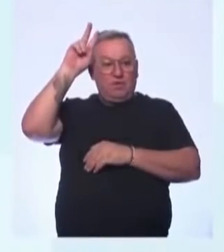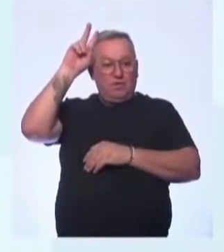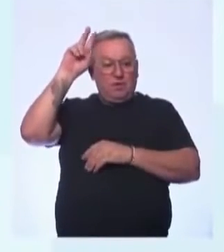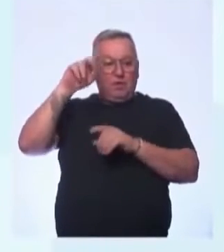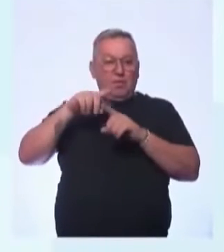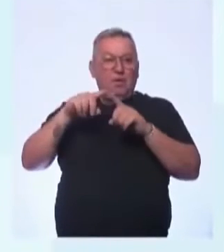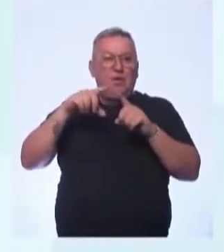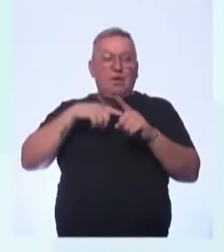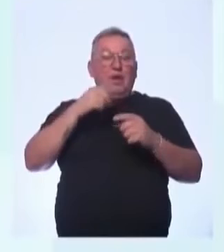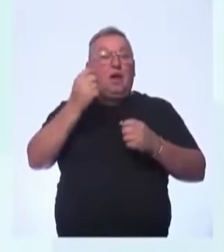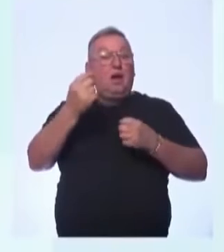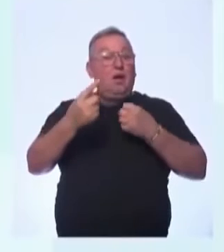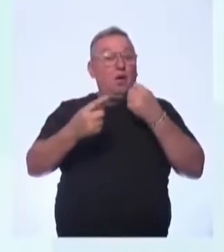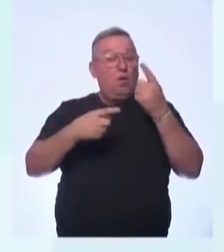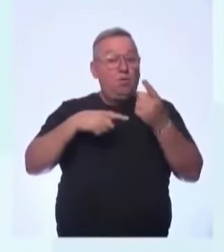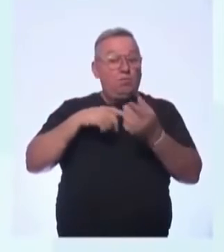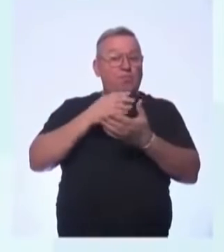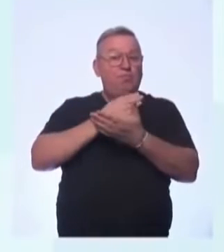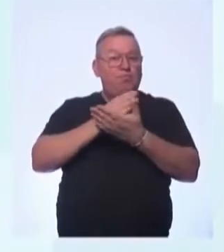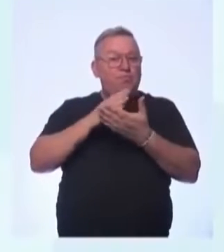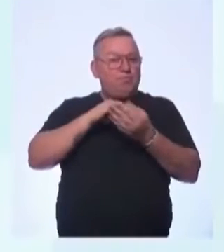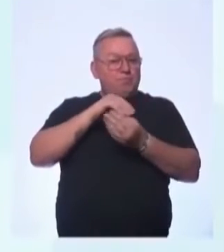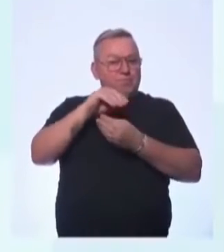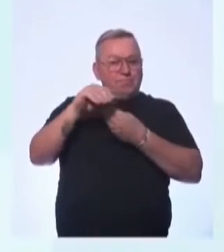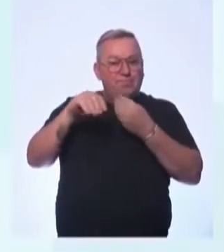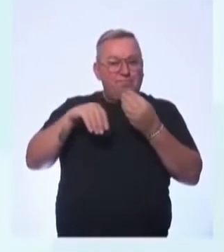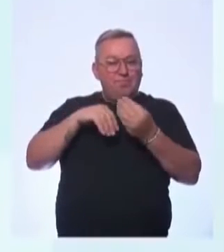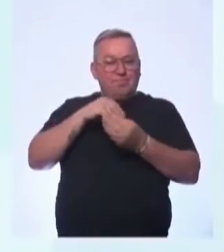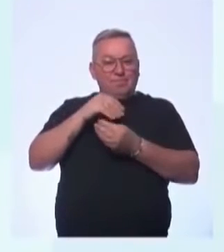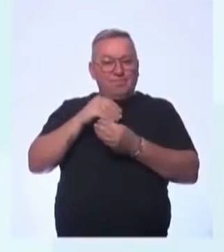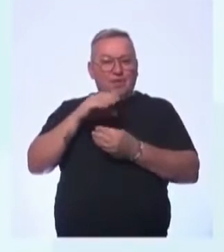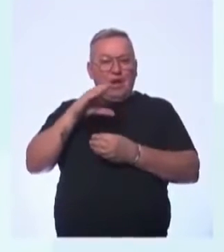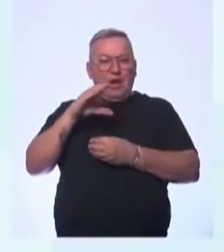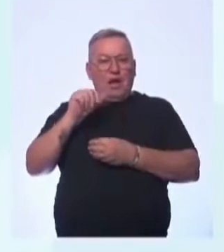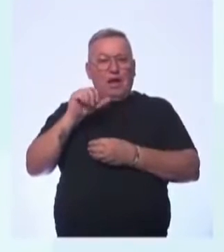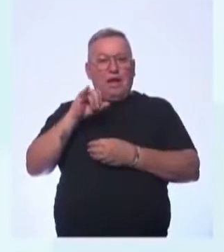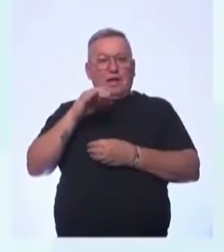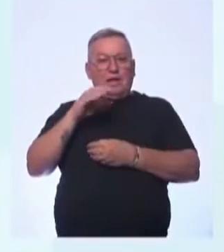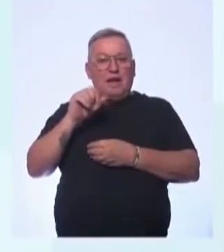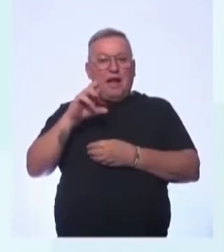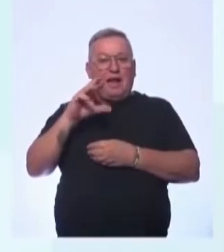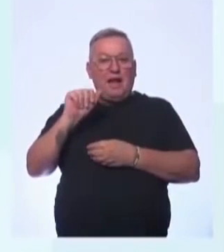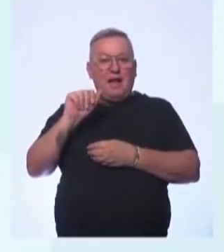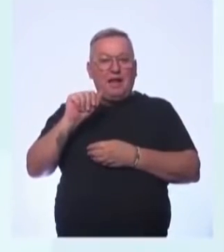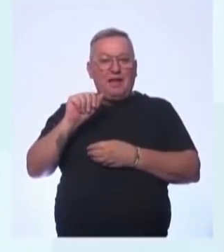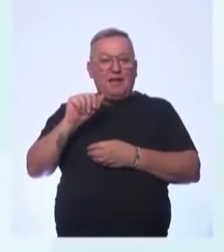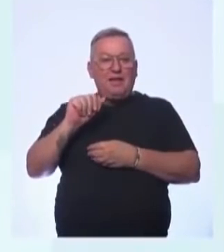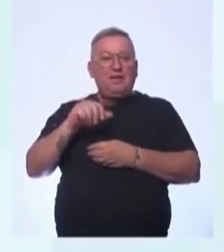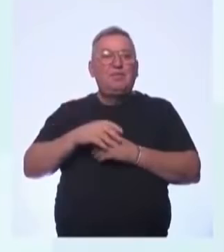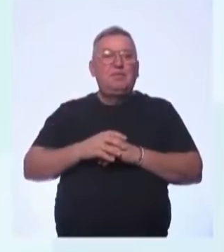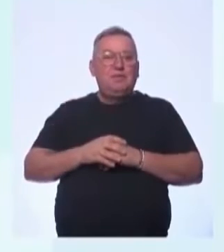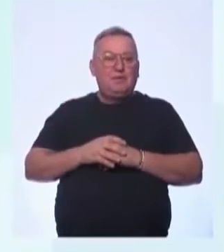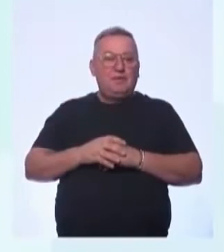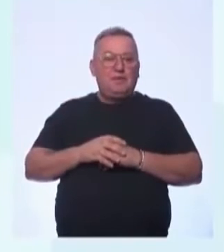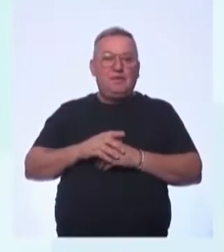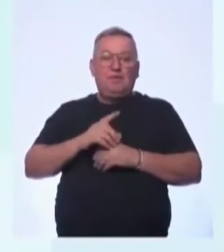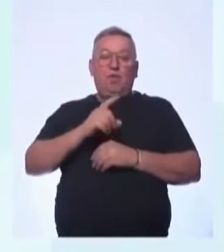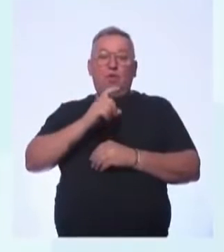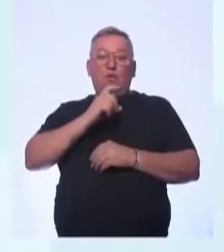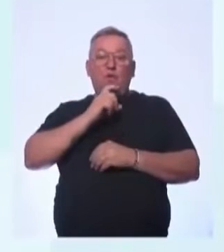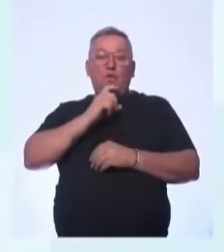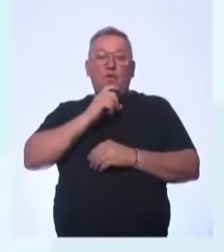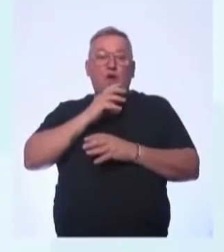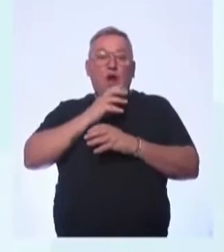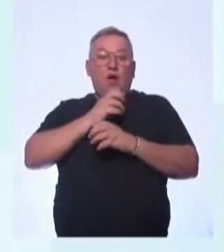de algumas terem miscigenação, como, por exemplo, os caissaras. Então, nós temos em destaque aí o verde escuro,